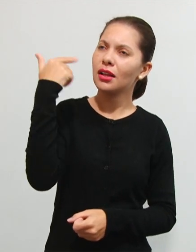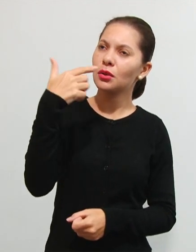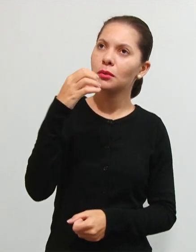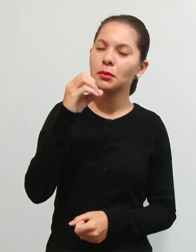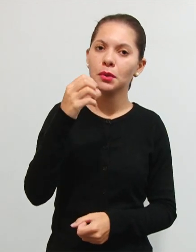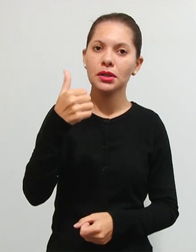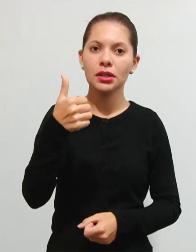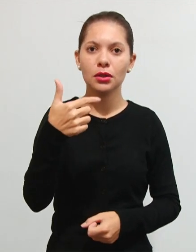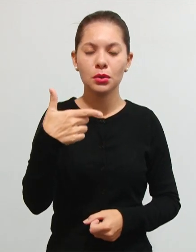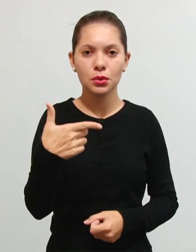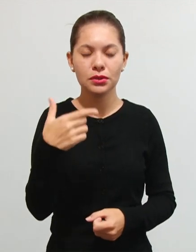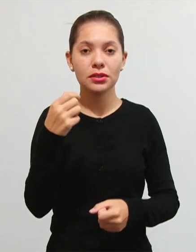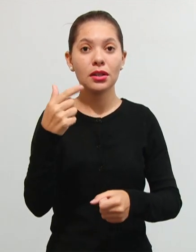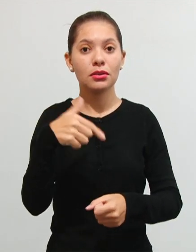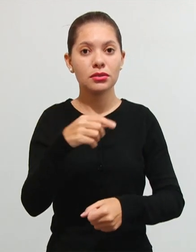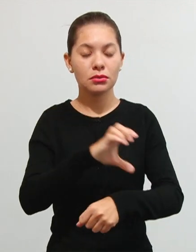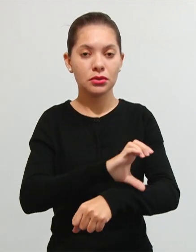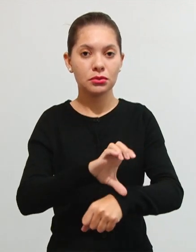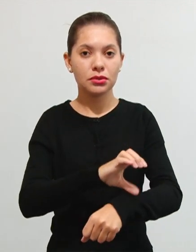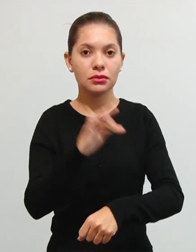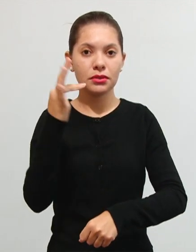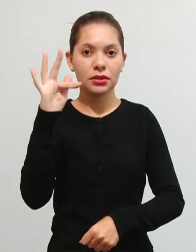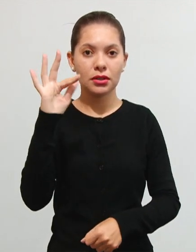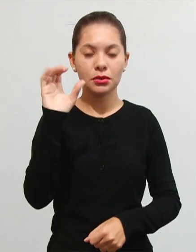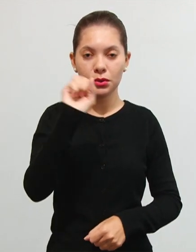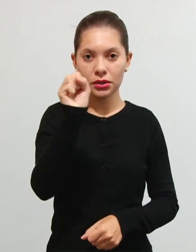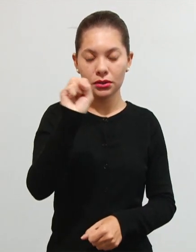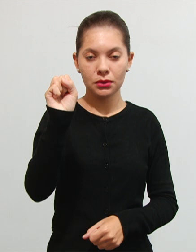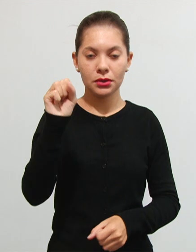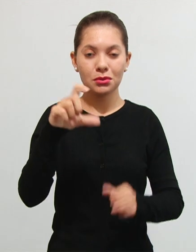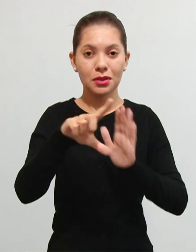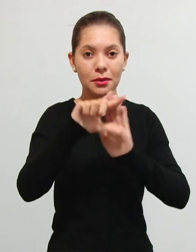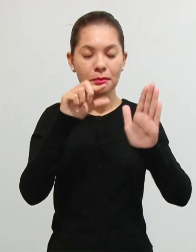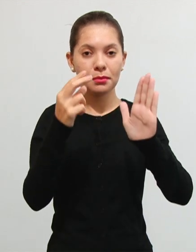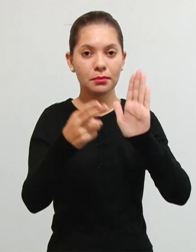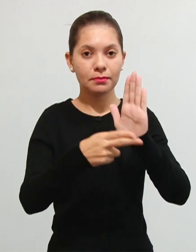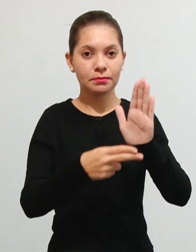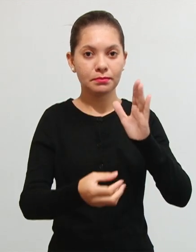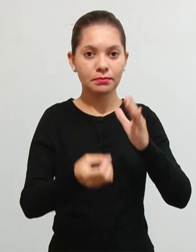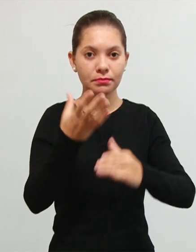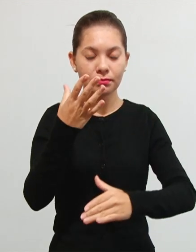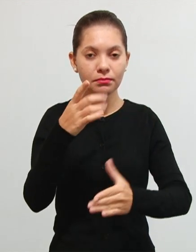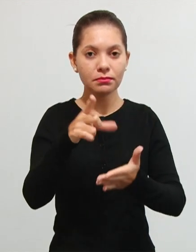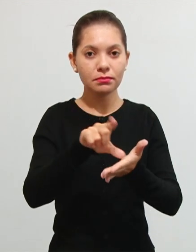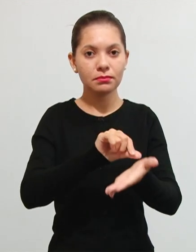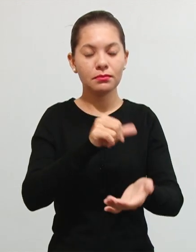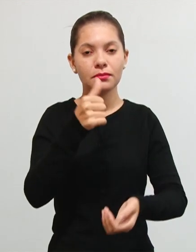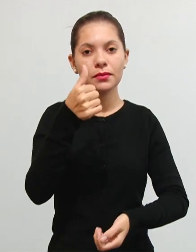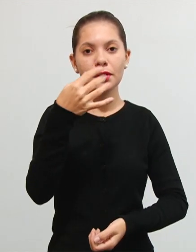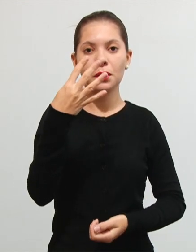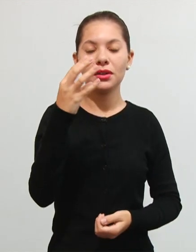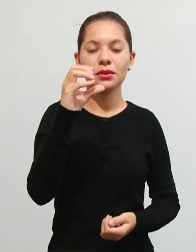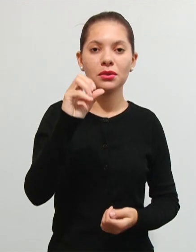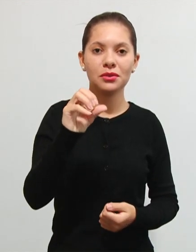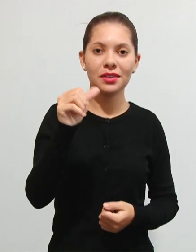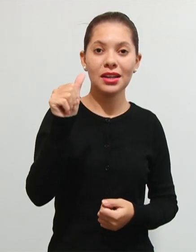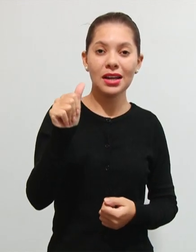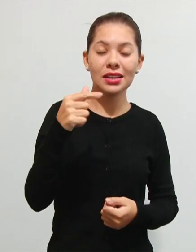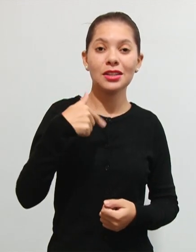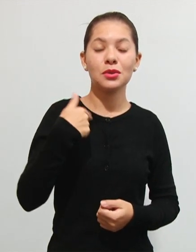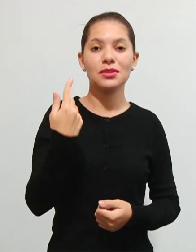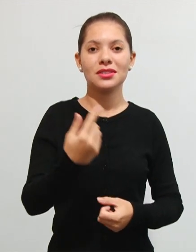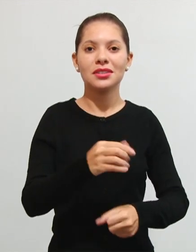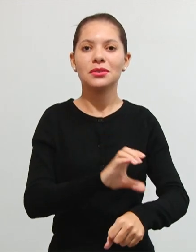nossa constituição é de 88 e tivemos uma emenda constitucional onde já entrou esse artigo 149A na nossa constituição